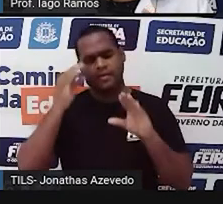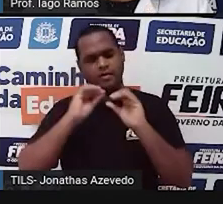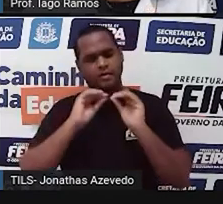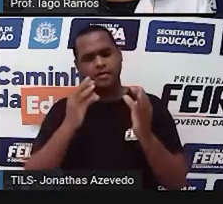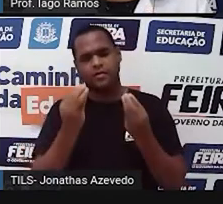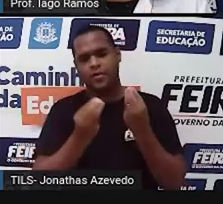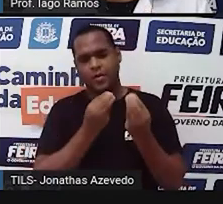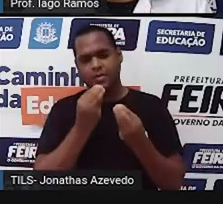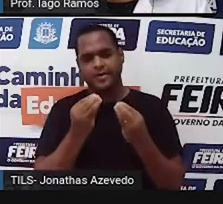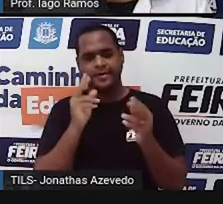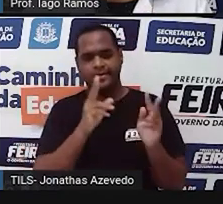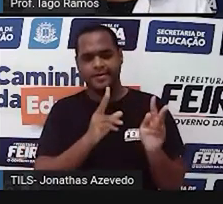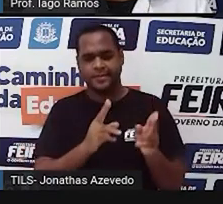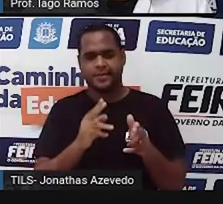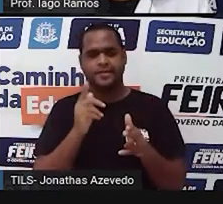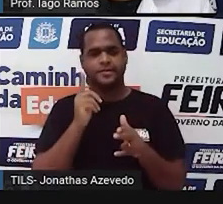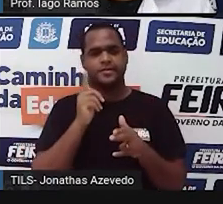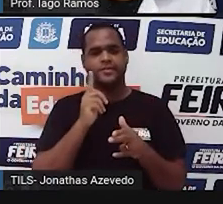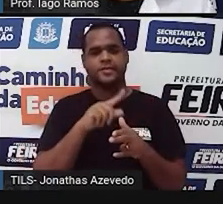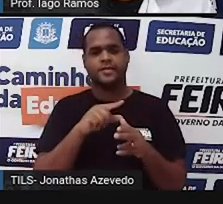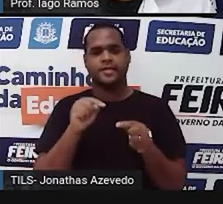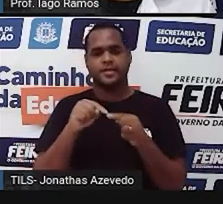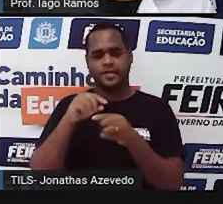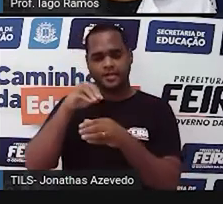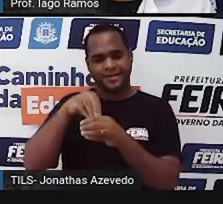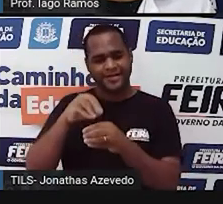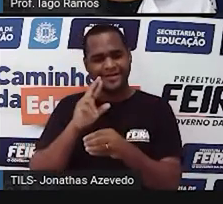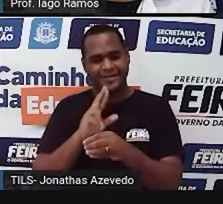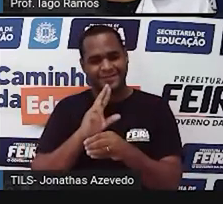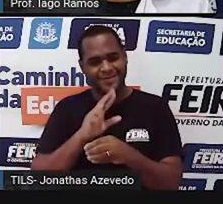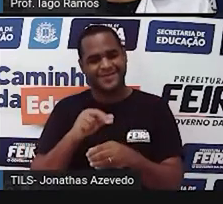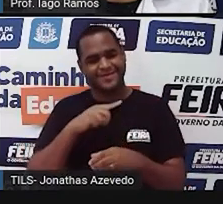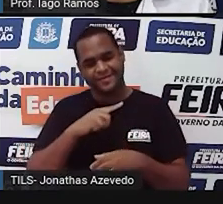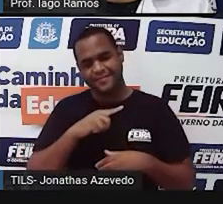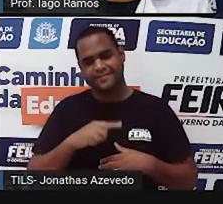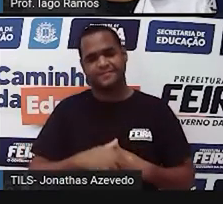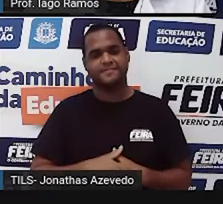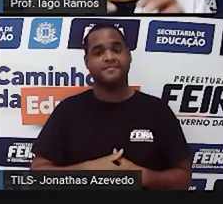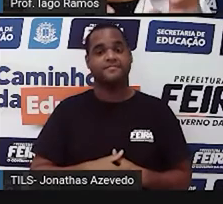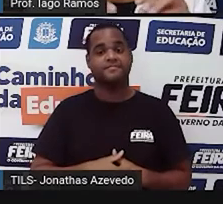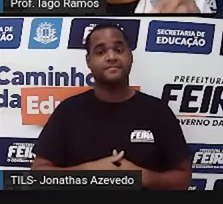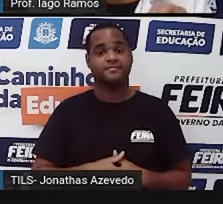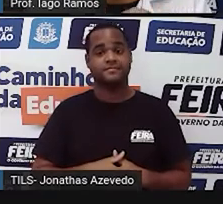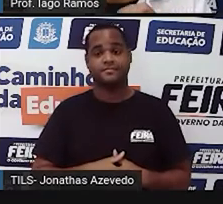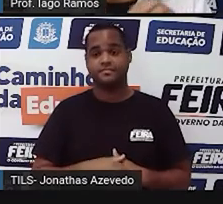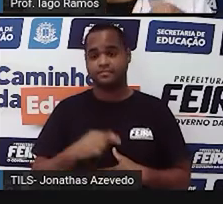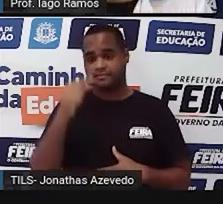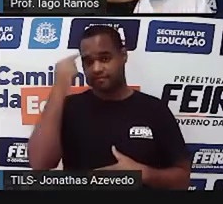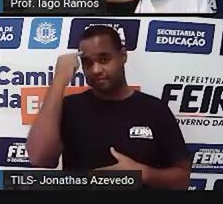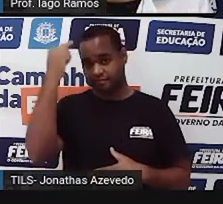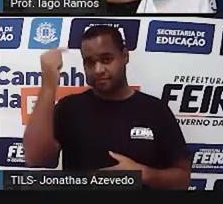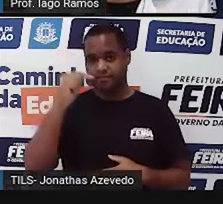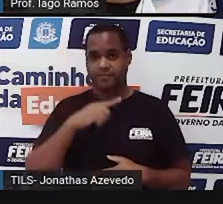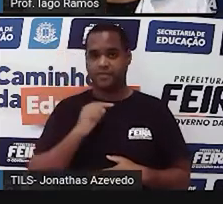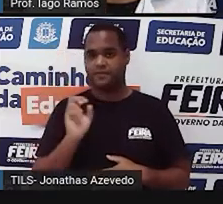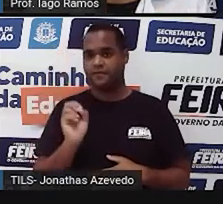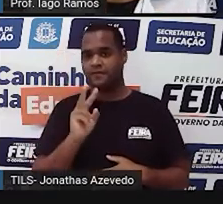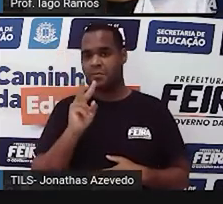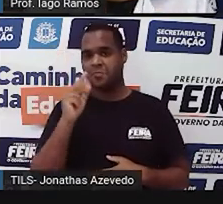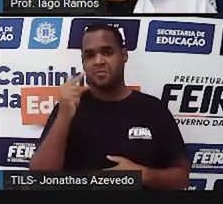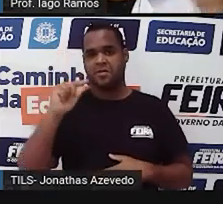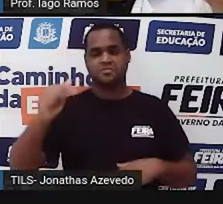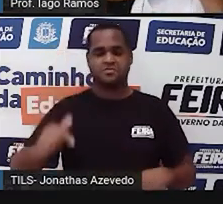uma igualdade dentro desse tipo de exercício. Que a gente não tem ali um dos valores.